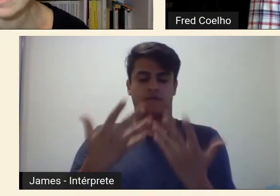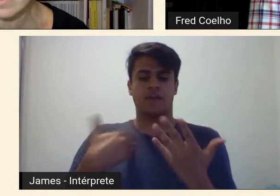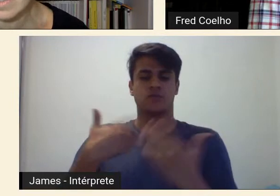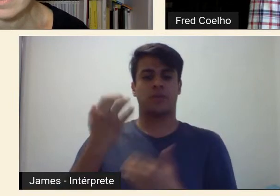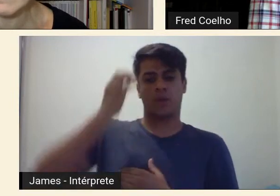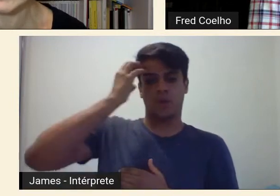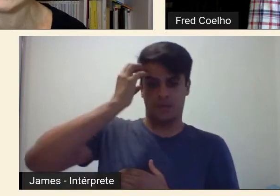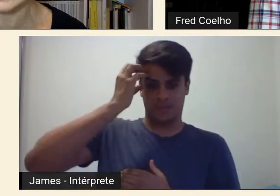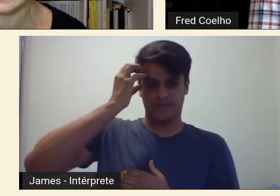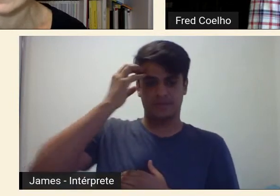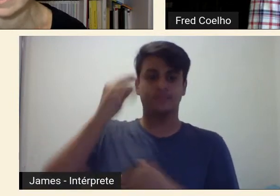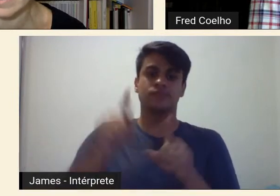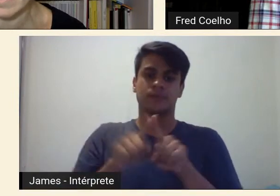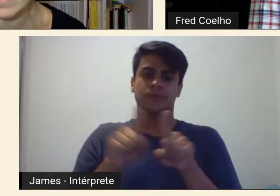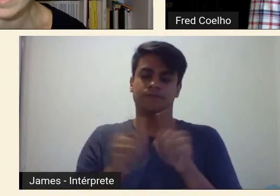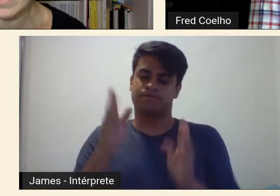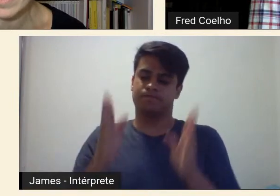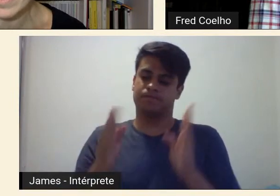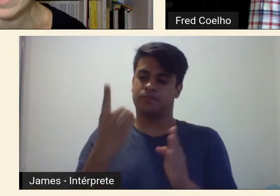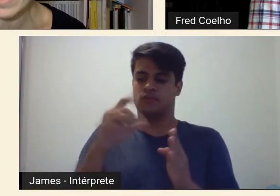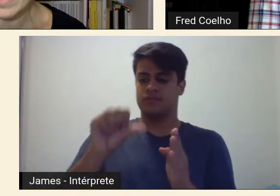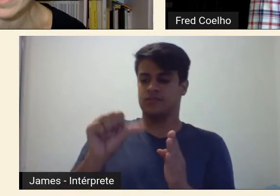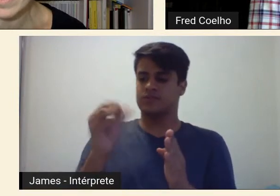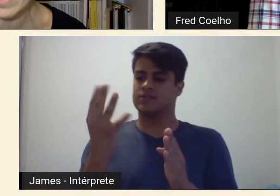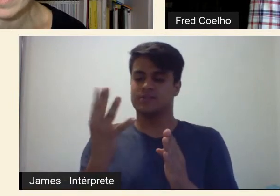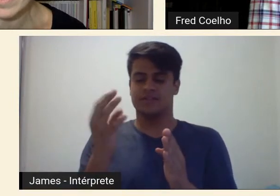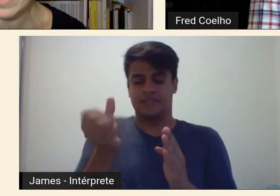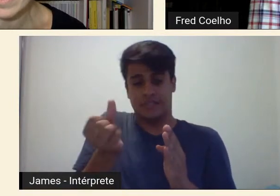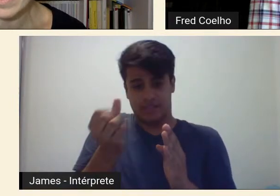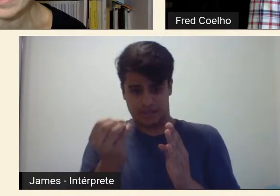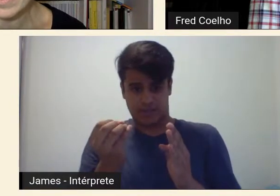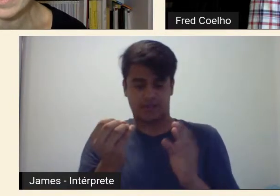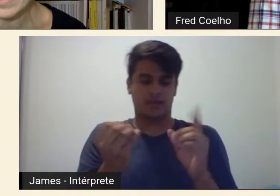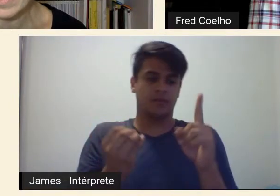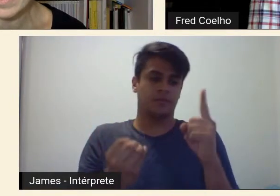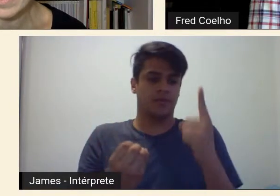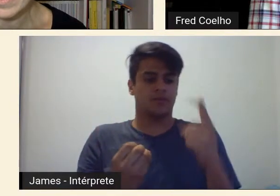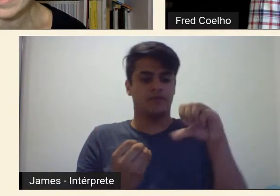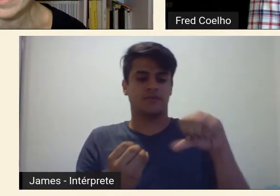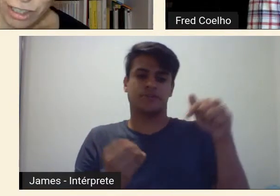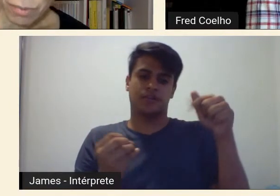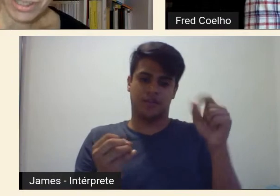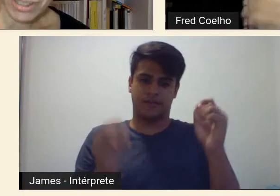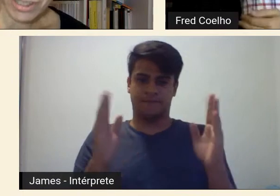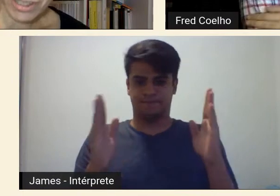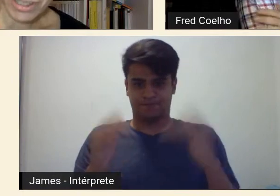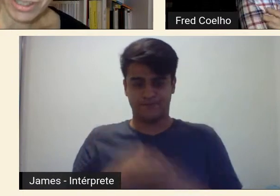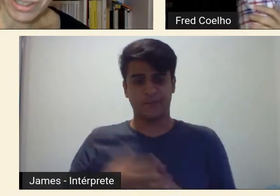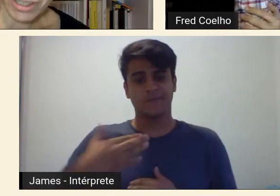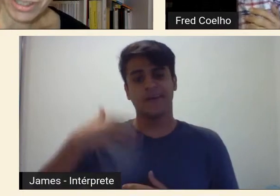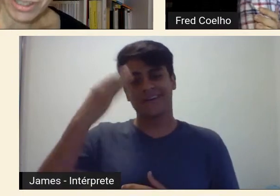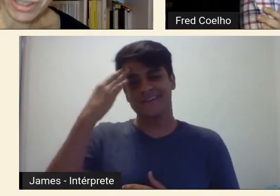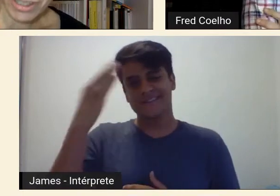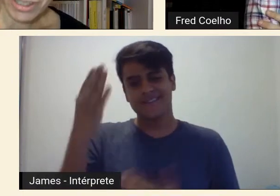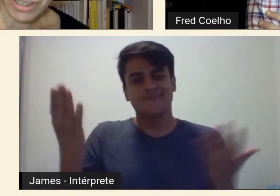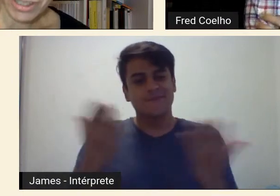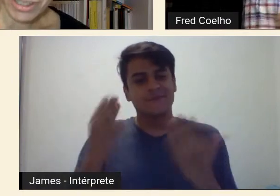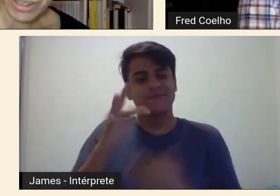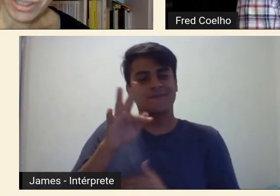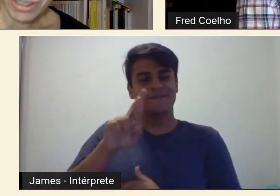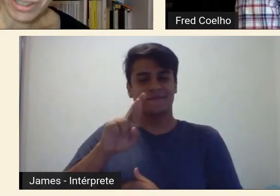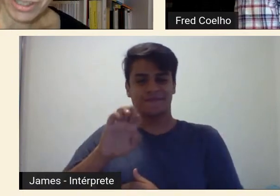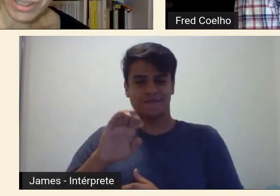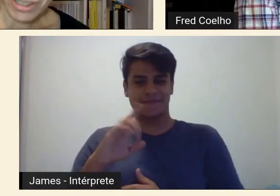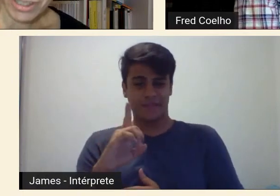1960 e 1970, entre outros. Então, agradeço muito ao Fred por estar aqui conosco e